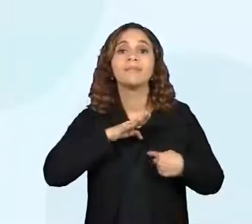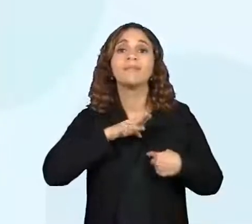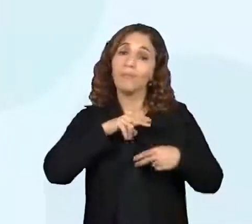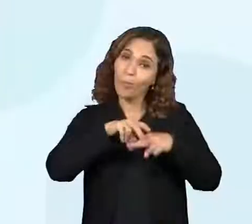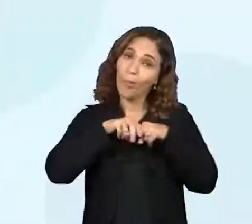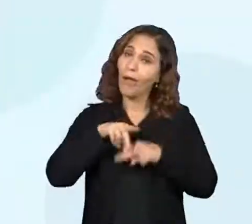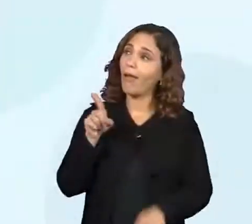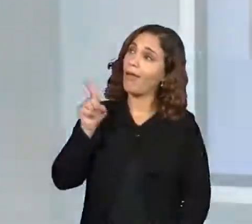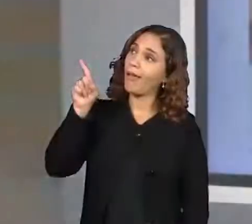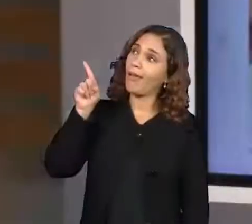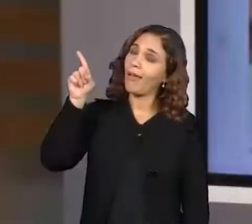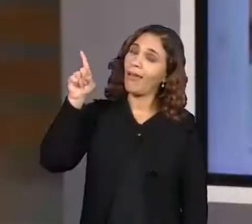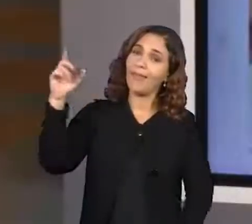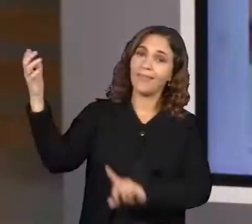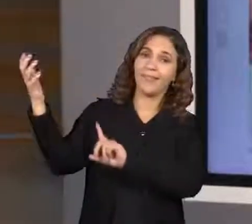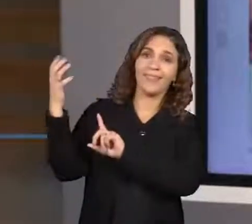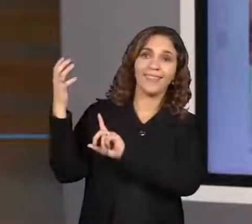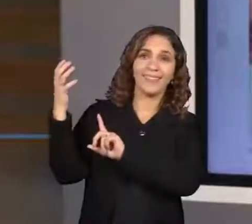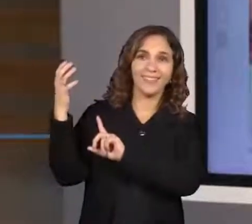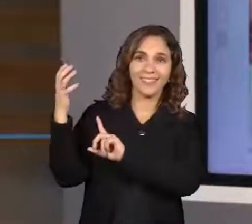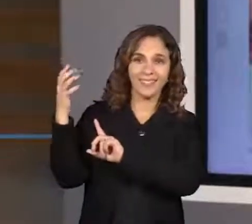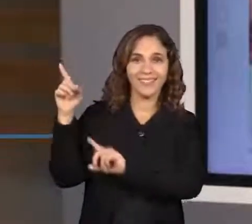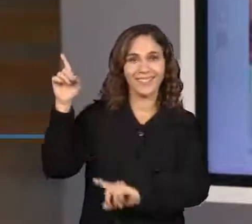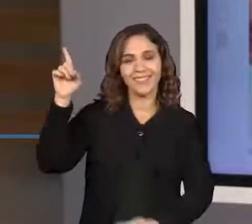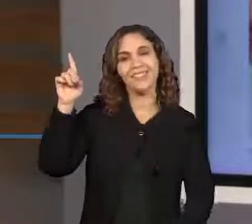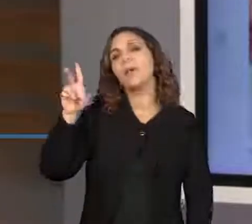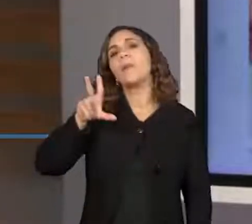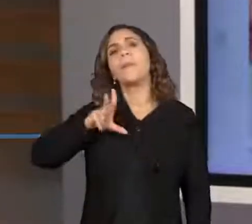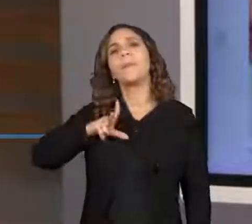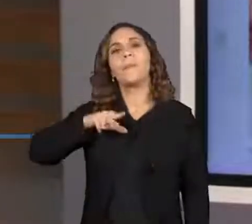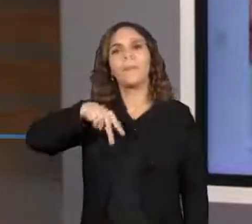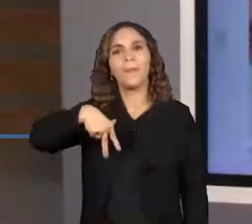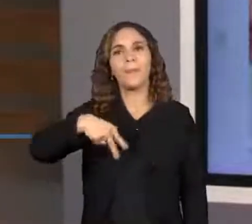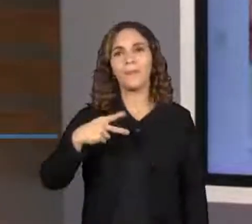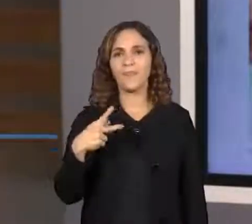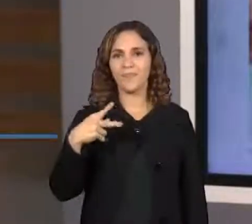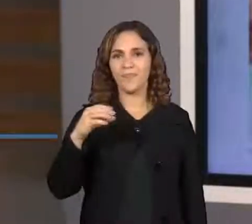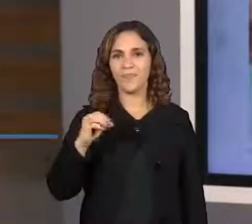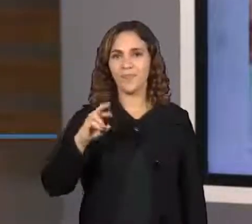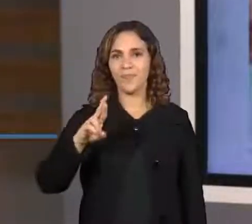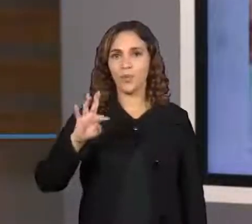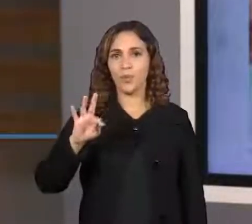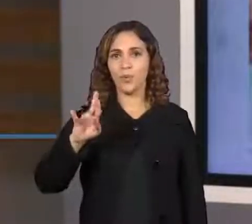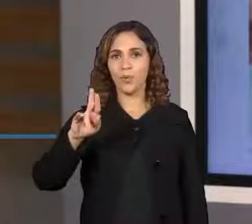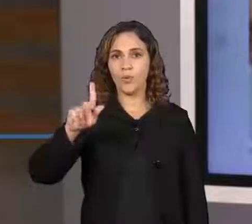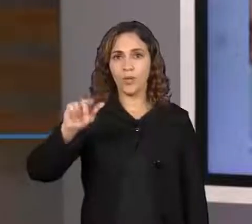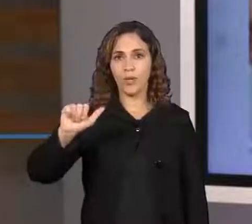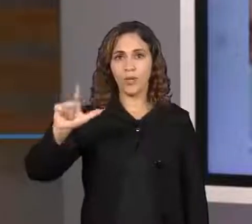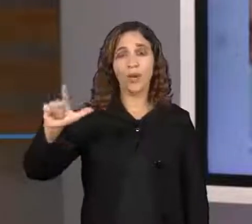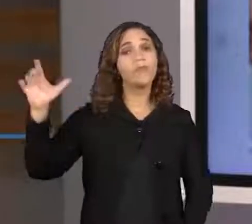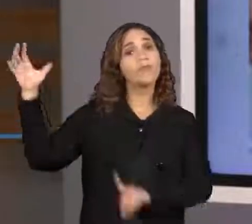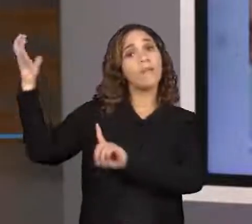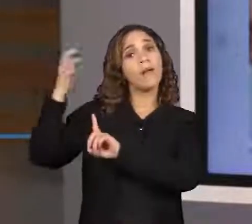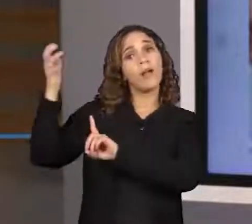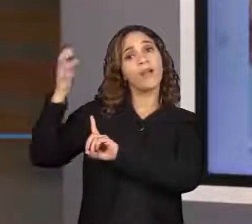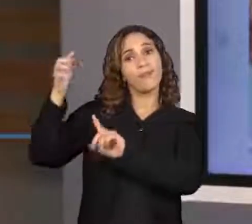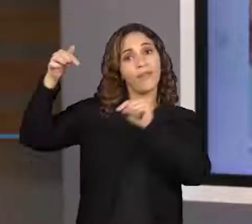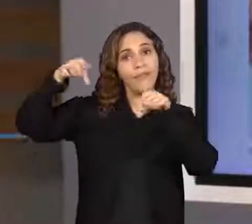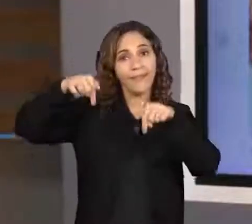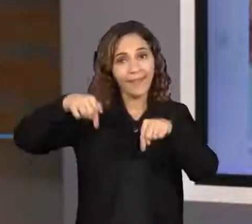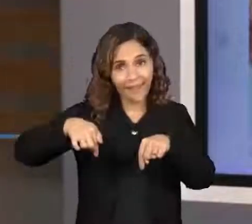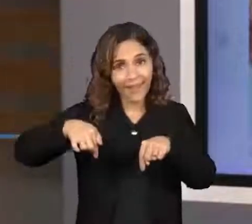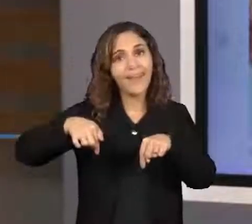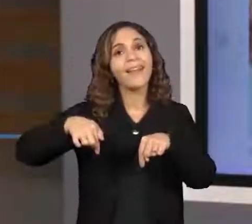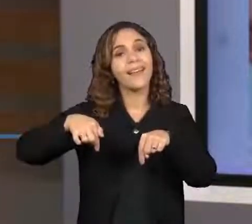partir aí dessa toda cultura que Portugal deixou aqui, não só os portugueses, como os espanhóis,